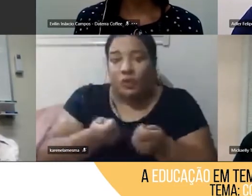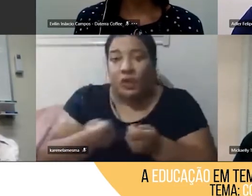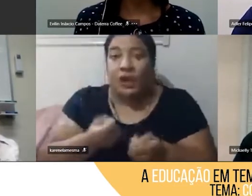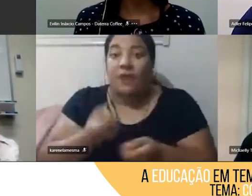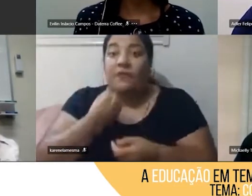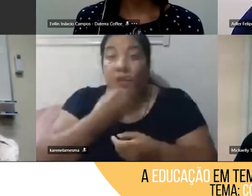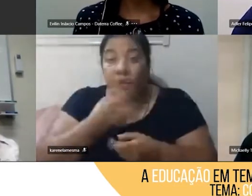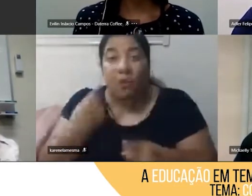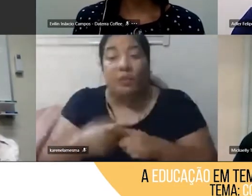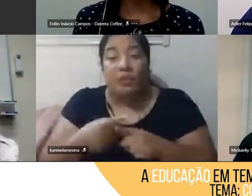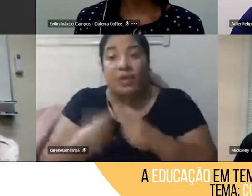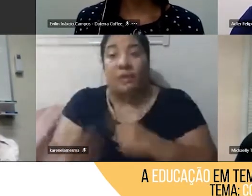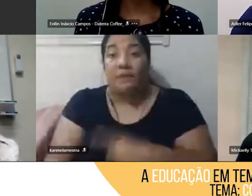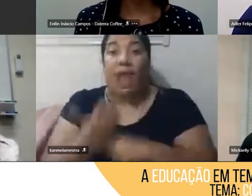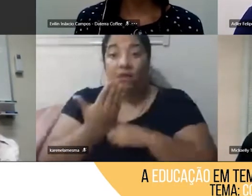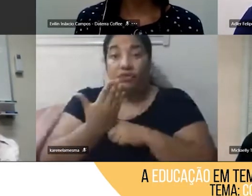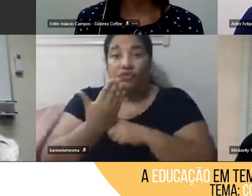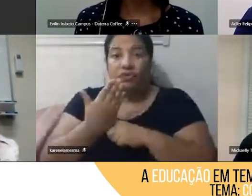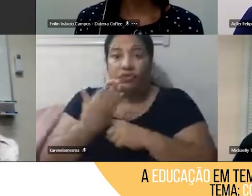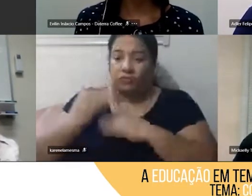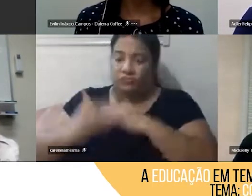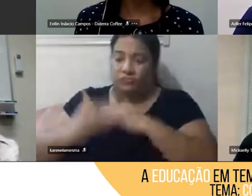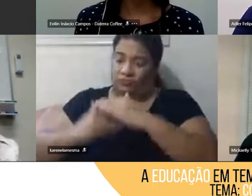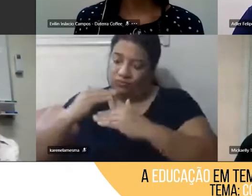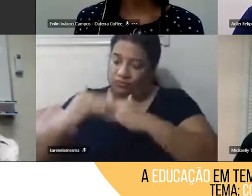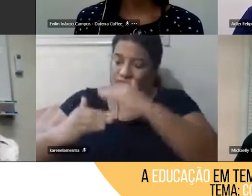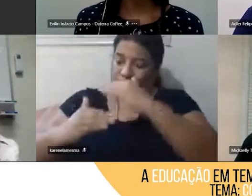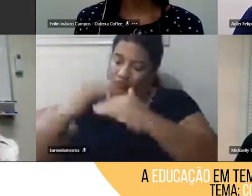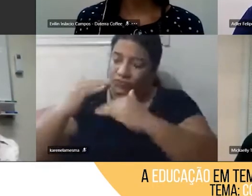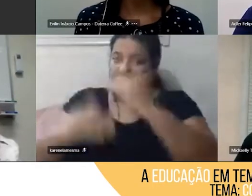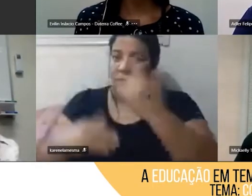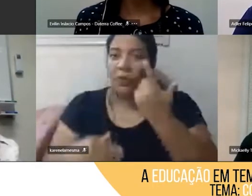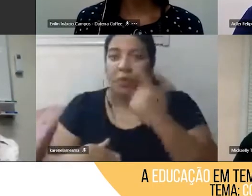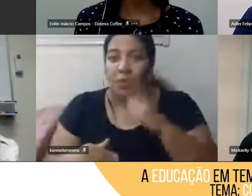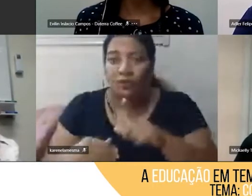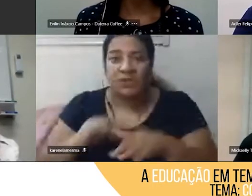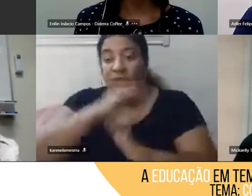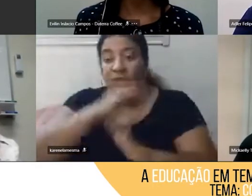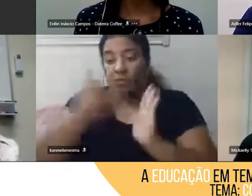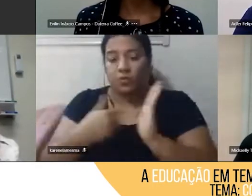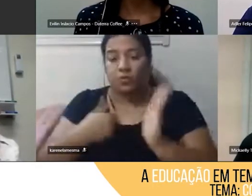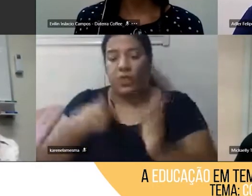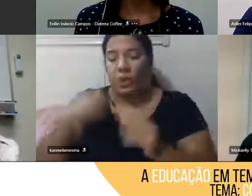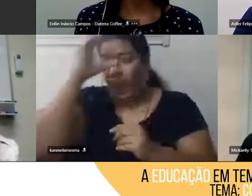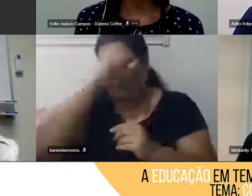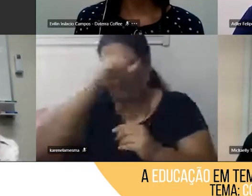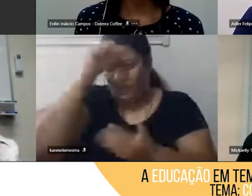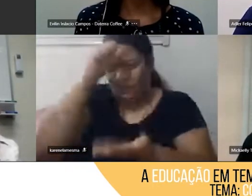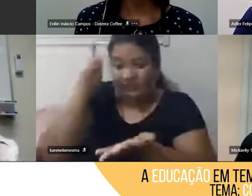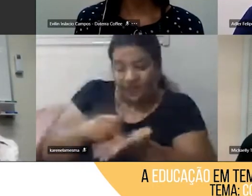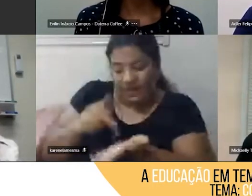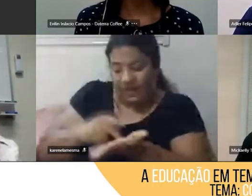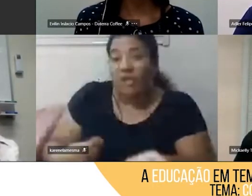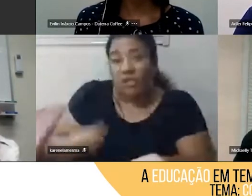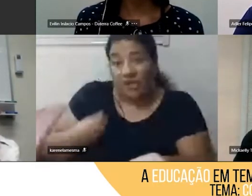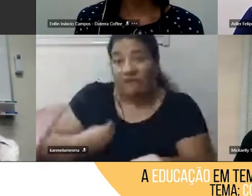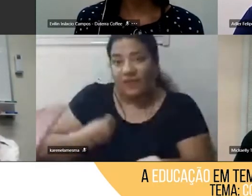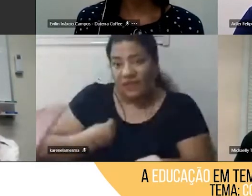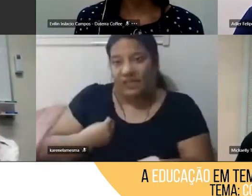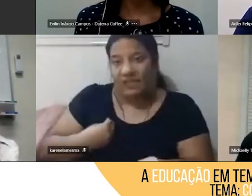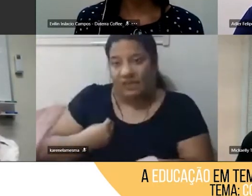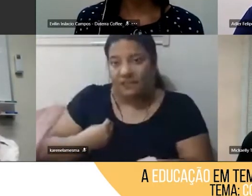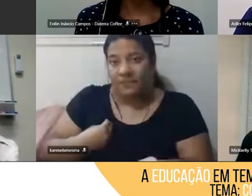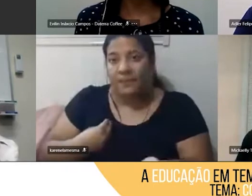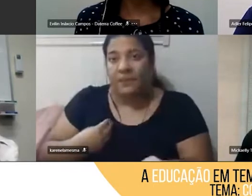desenvolver e trabalhar isso foi crucial para que eu conseguisse colocar tudo isso em prática, já que ele me mostrava na realidade e colocava na minha